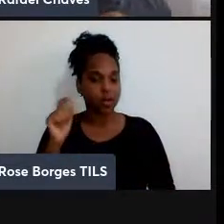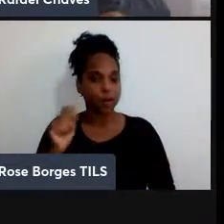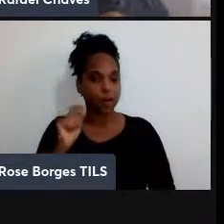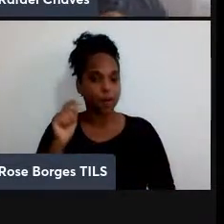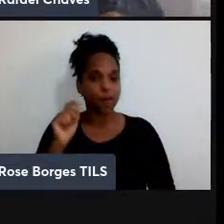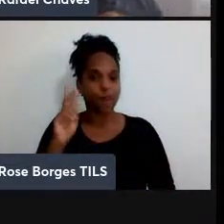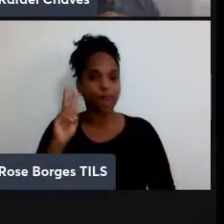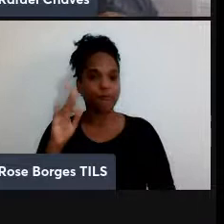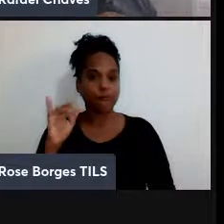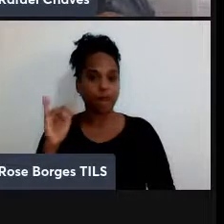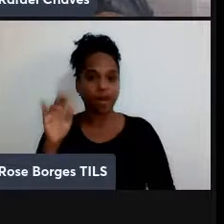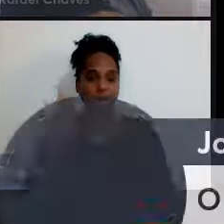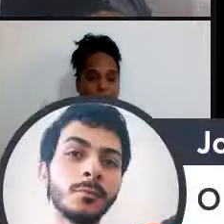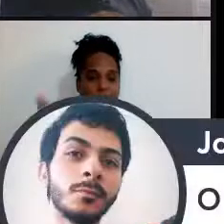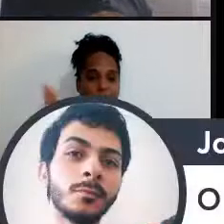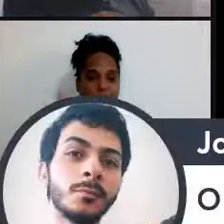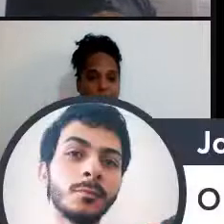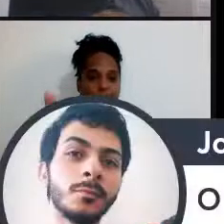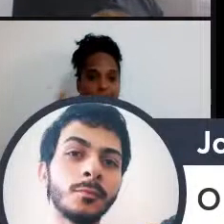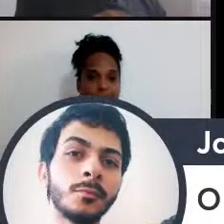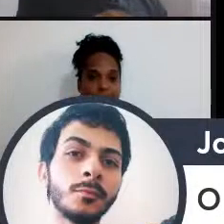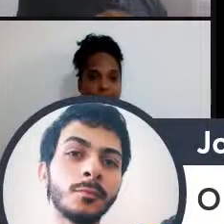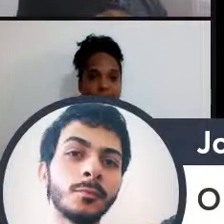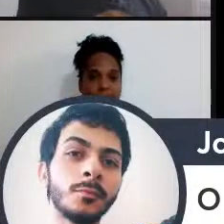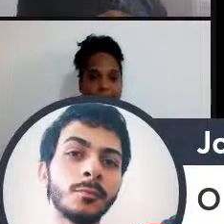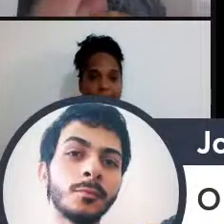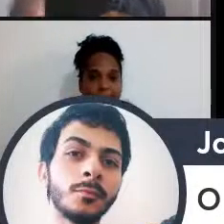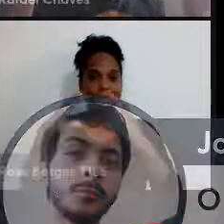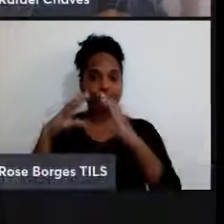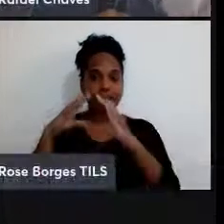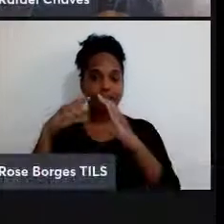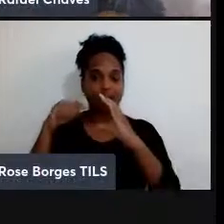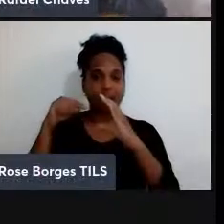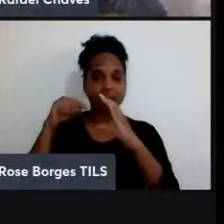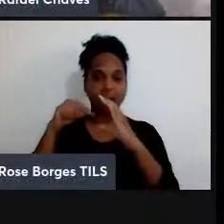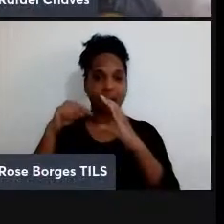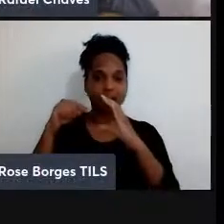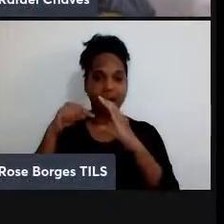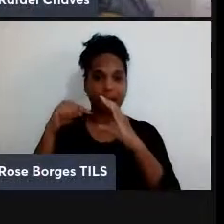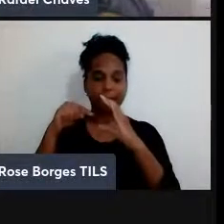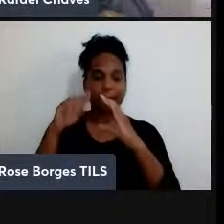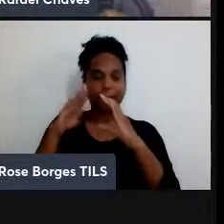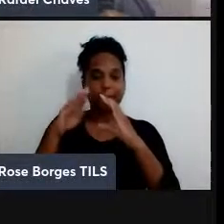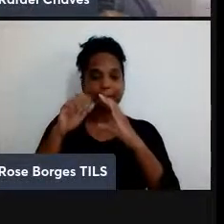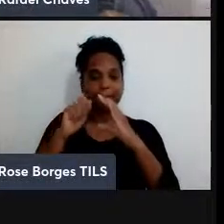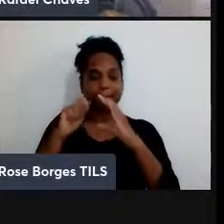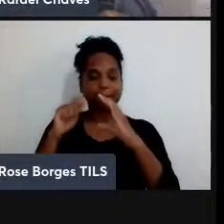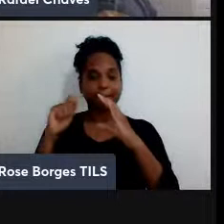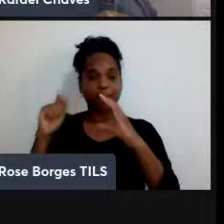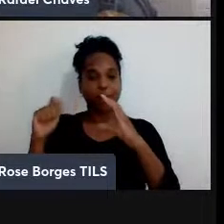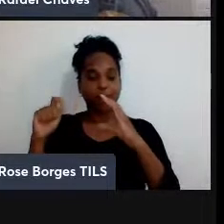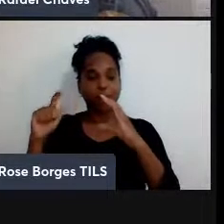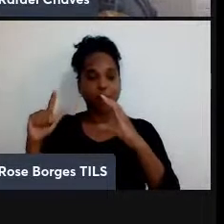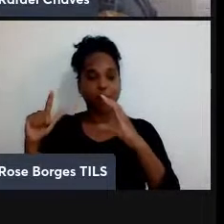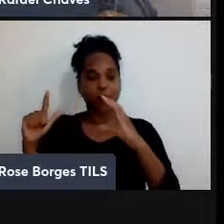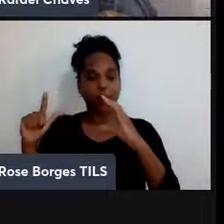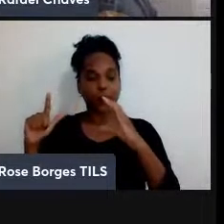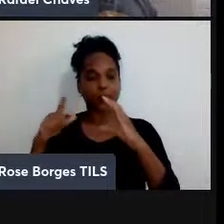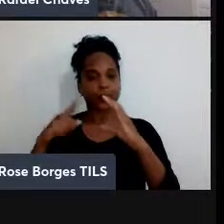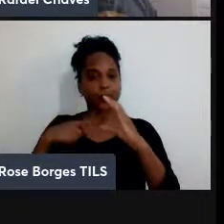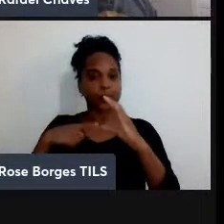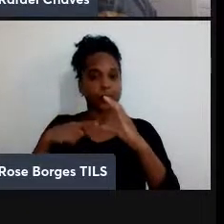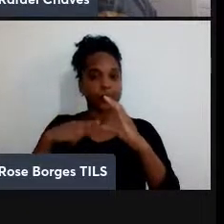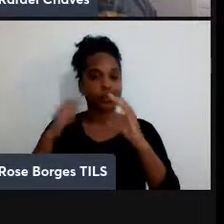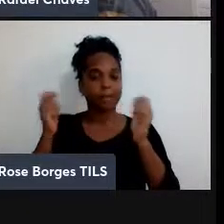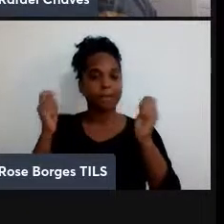usando aqui o que a gente chama de esfera de Bohr. Então, essa esfera de Bohr é uma esfera de raio unitário e estados puros a gente pode